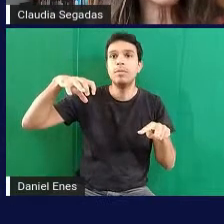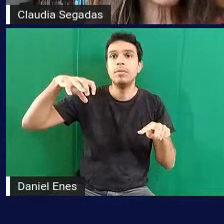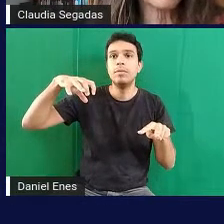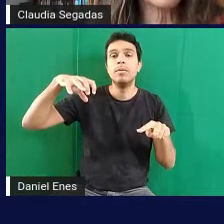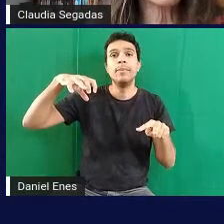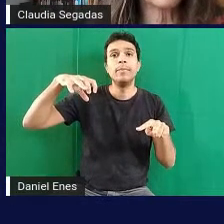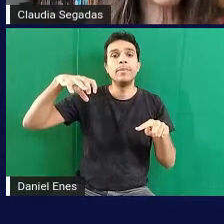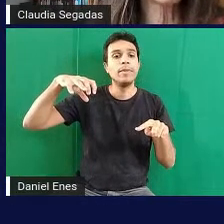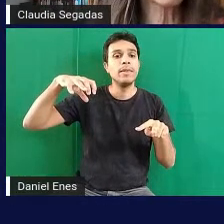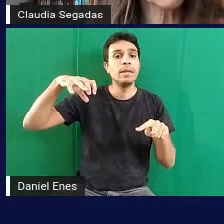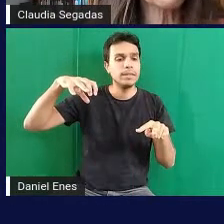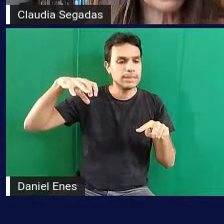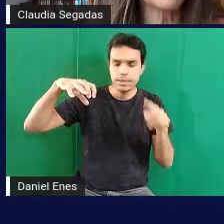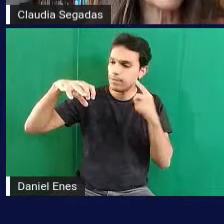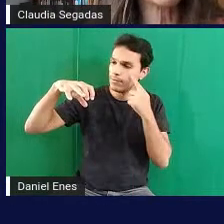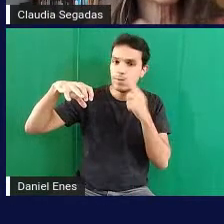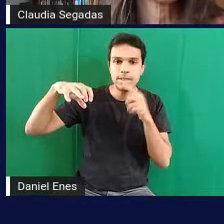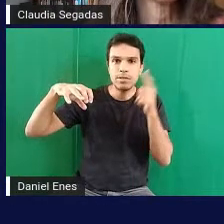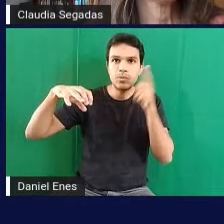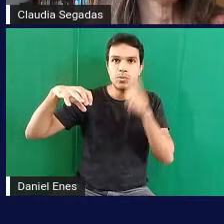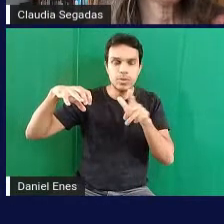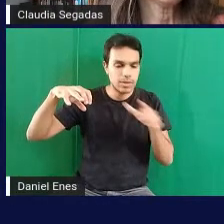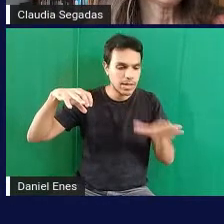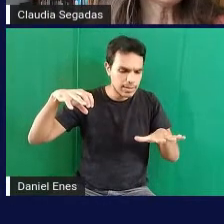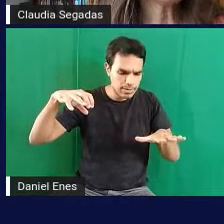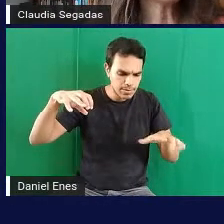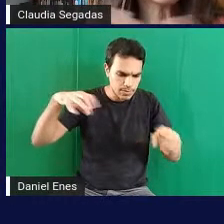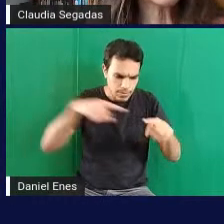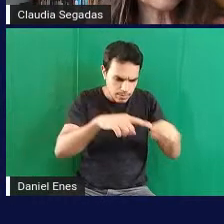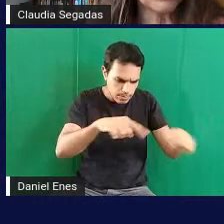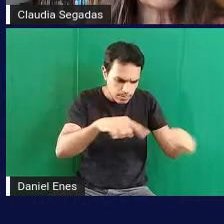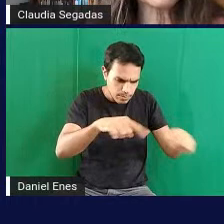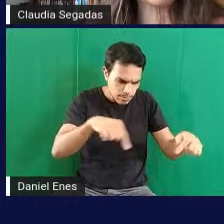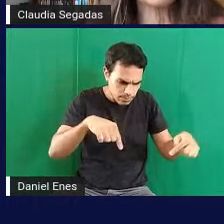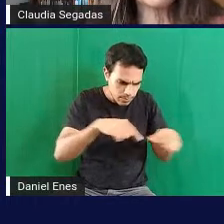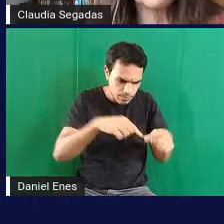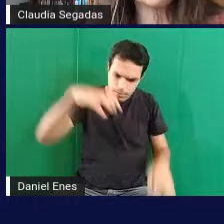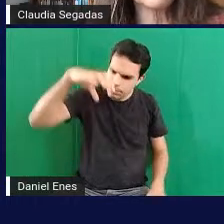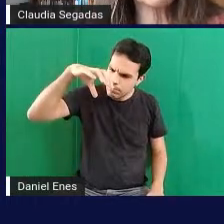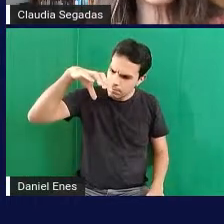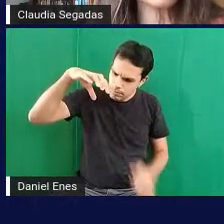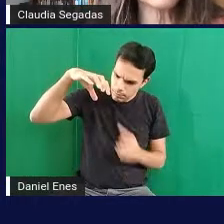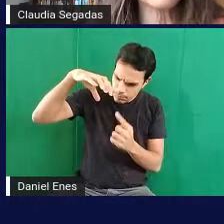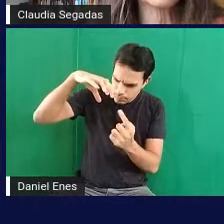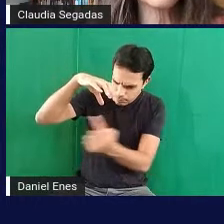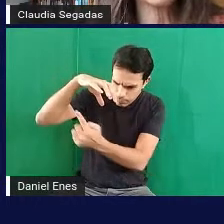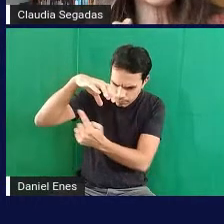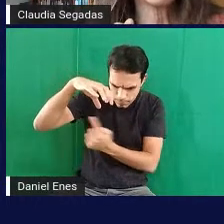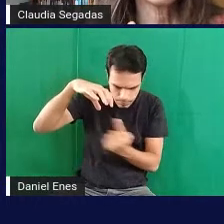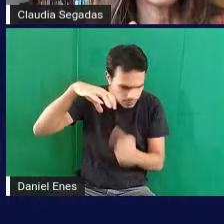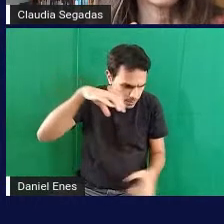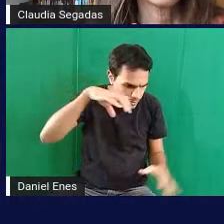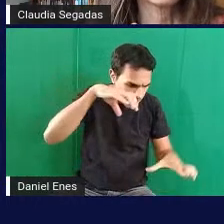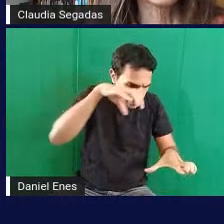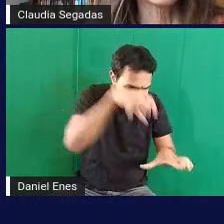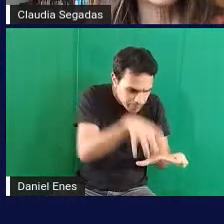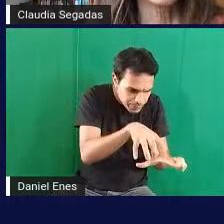consegue encaixar em algum dos papéis e há outras formas eu vou agora pode passar